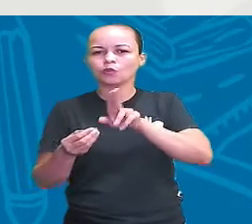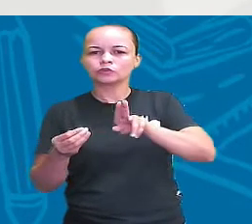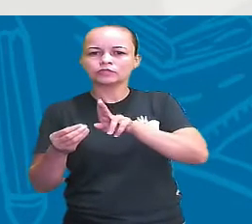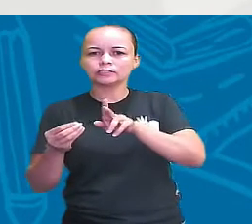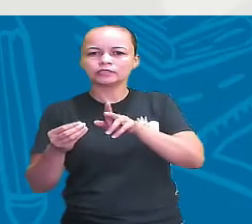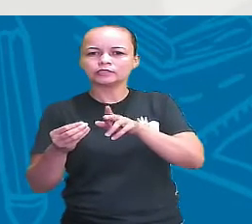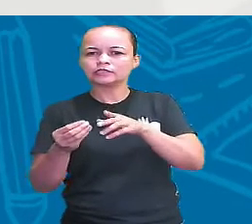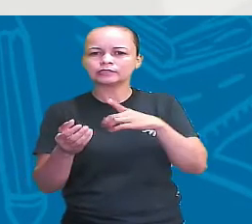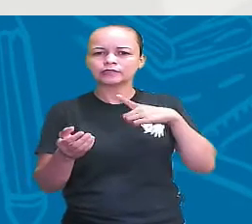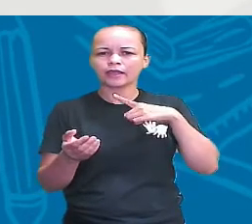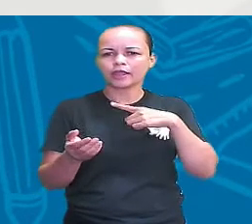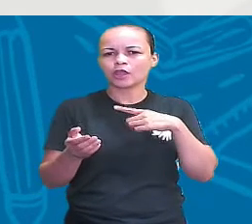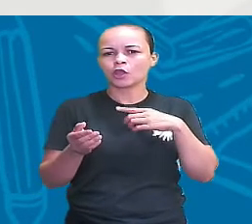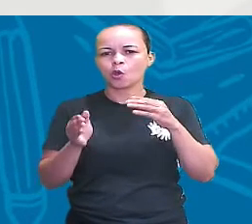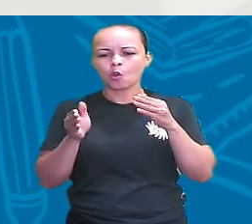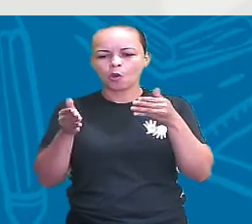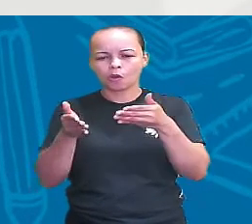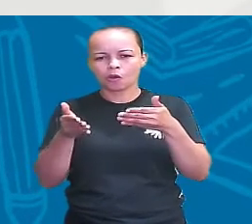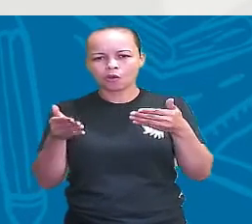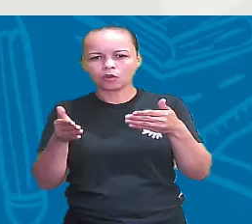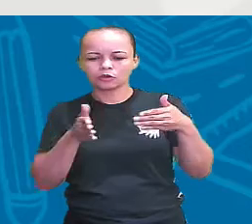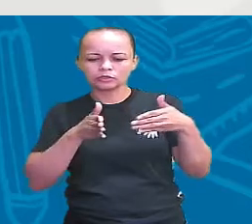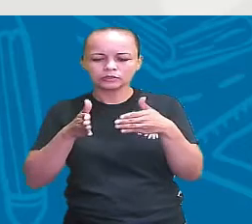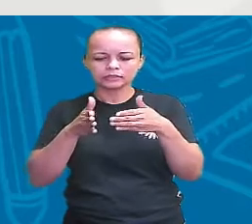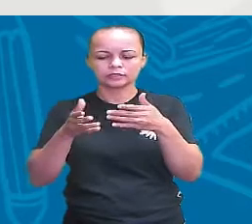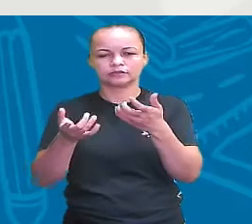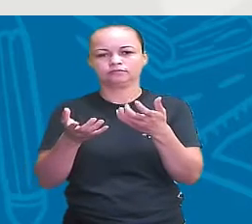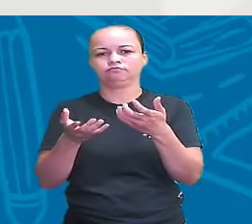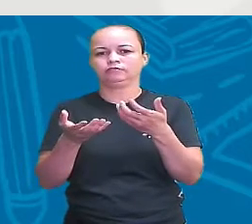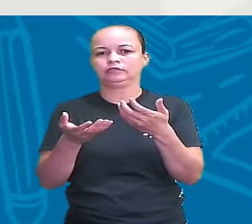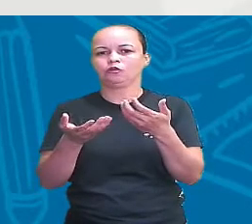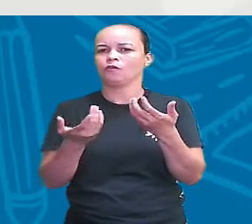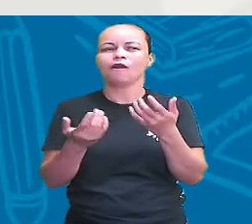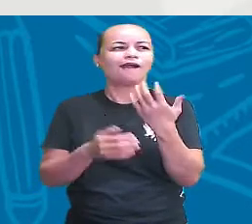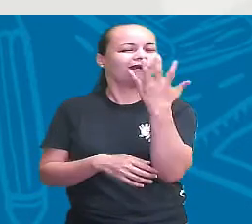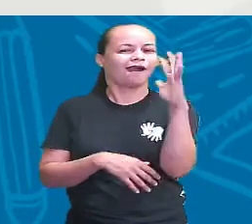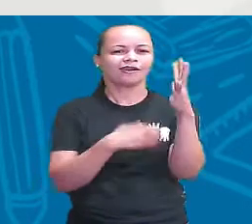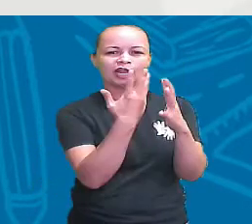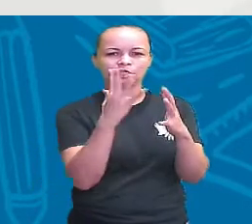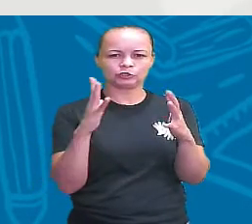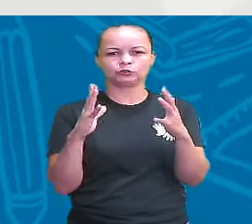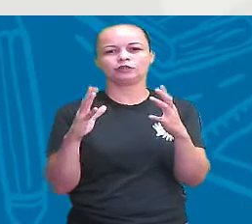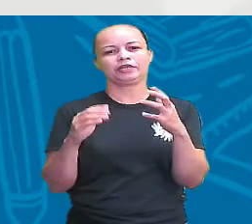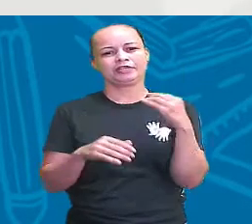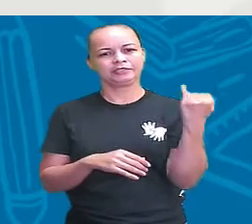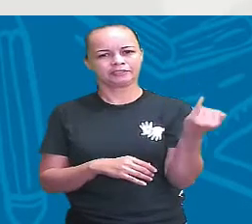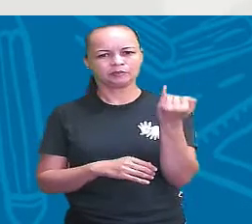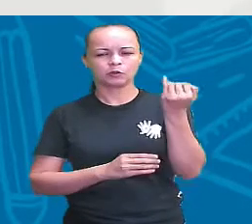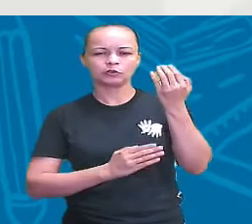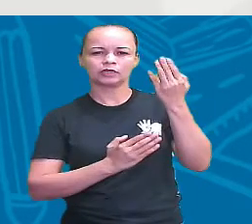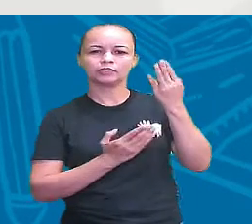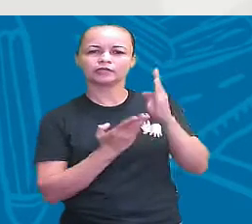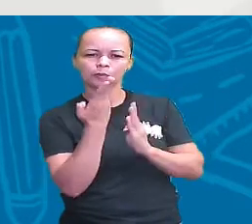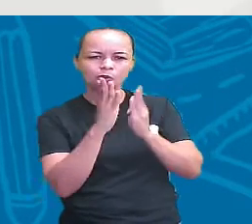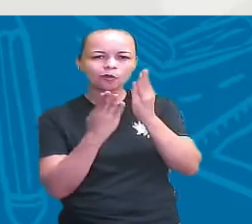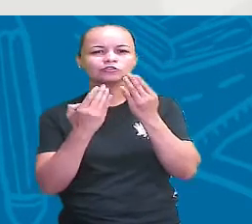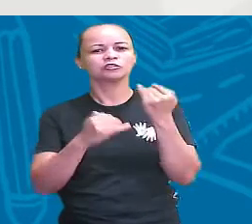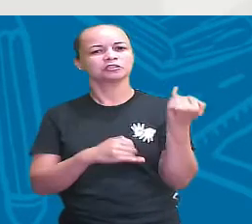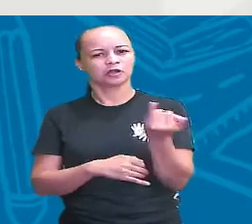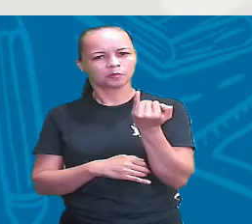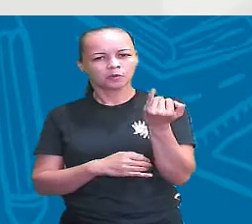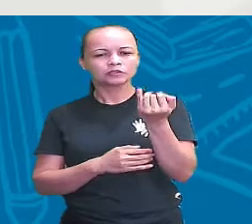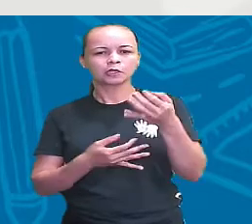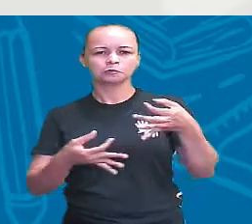orientador para eles. E que coisa massa, veja como a natureza, veja como a biologia, ela é perfeita, quando a gente